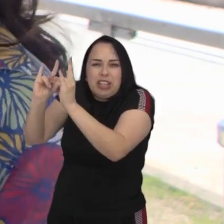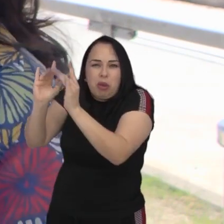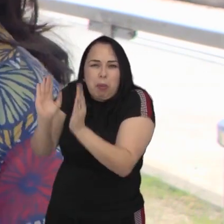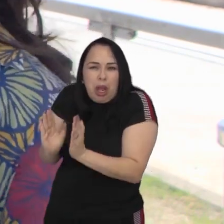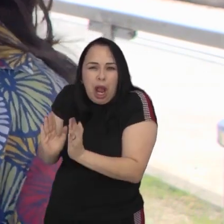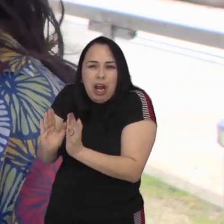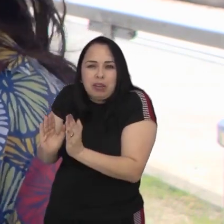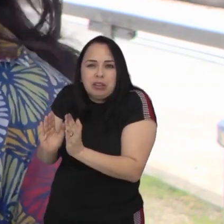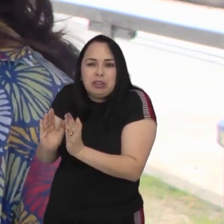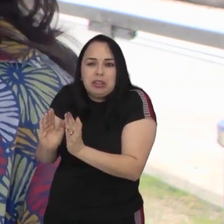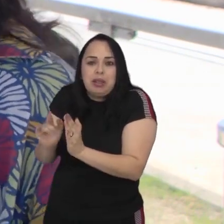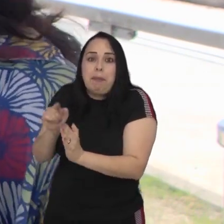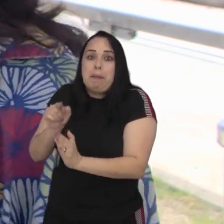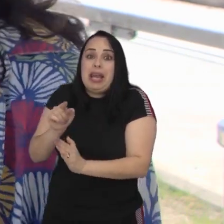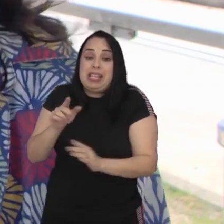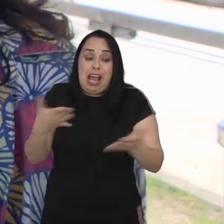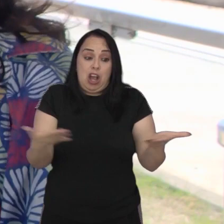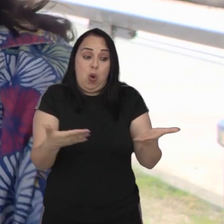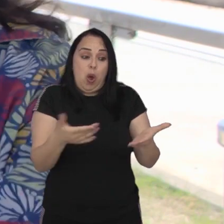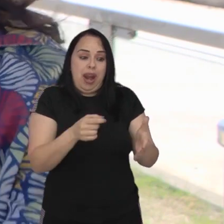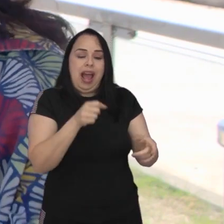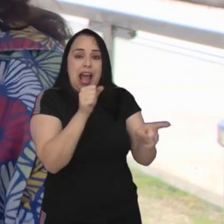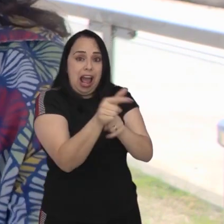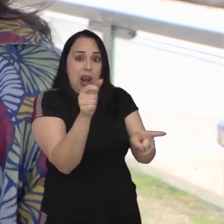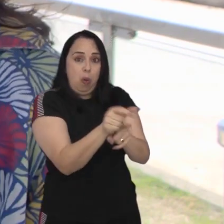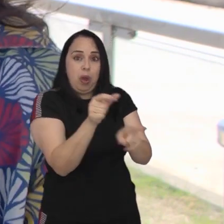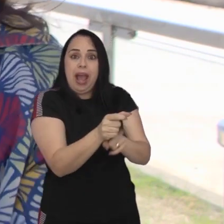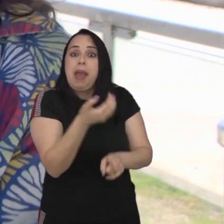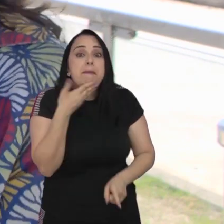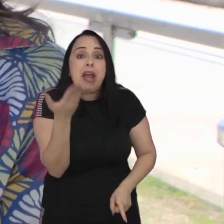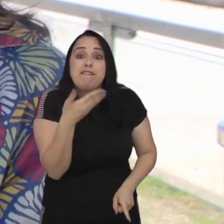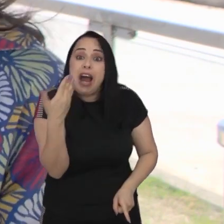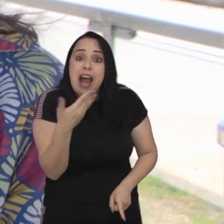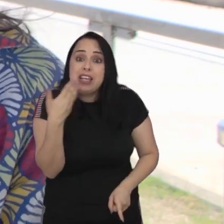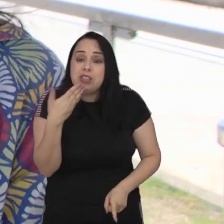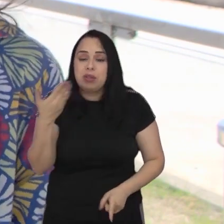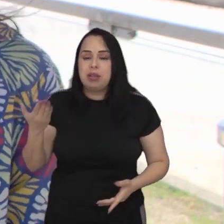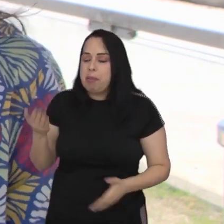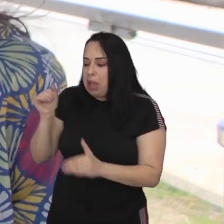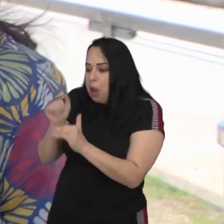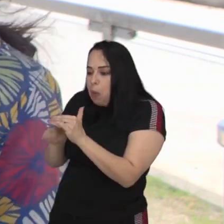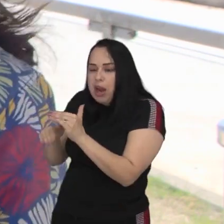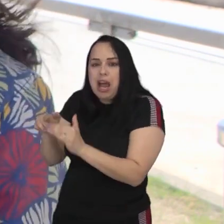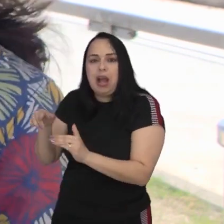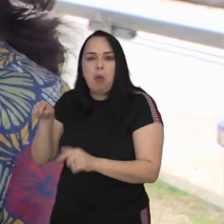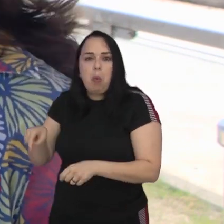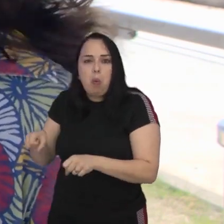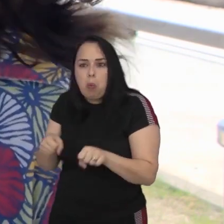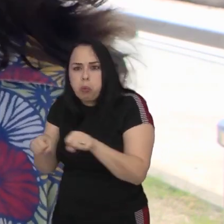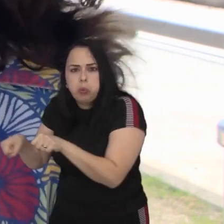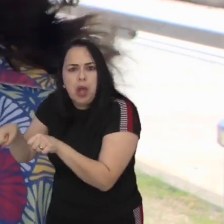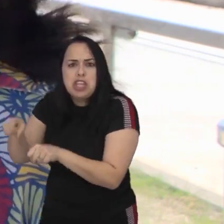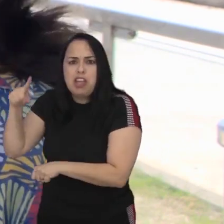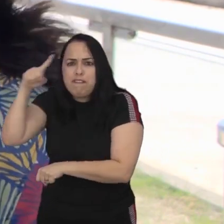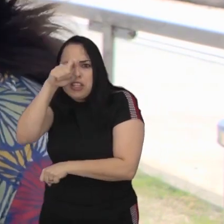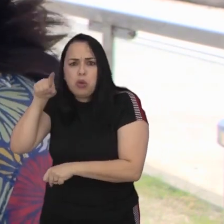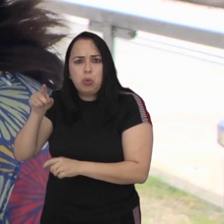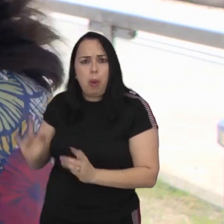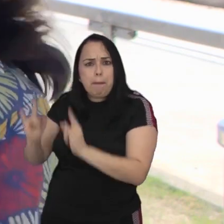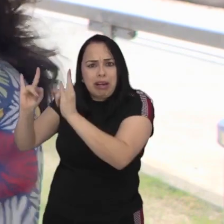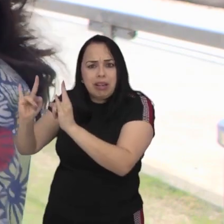a gente acha que não mas é sempre uma coisa que ocupa um espacinho e aí ela consegue